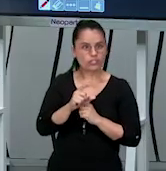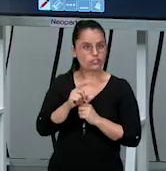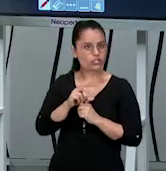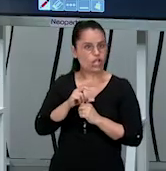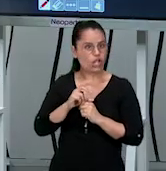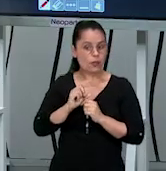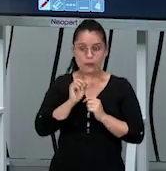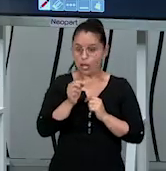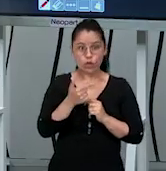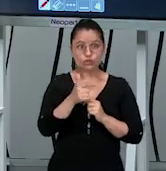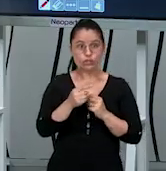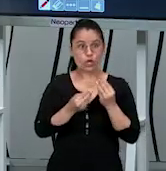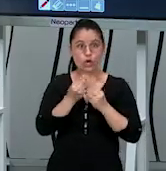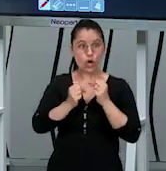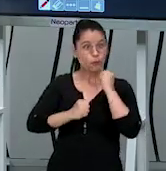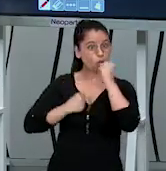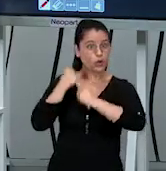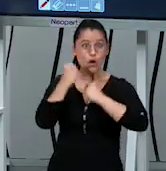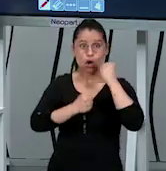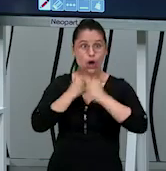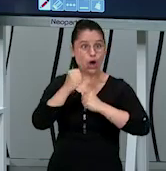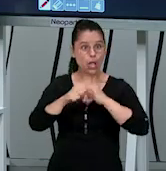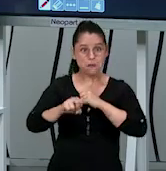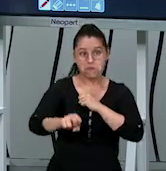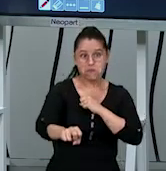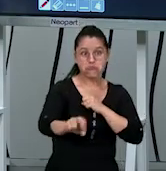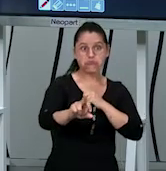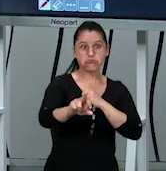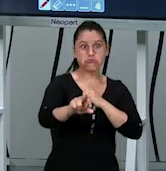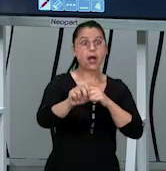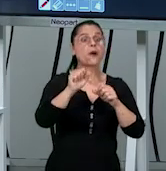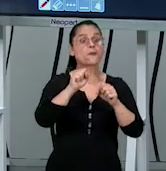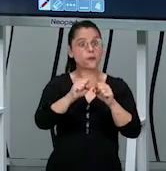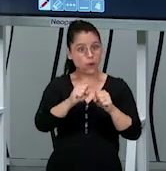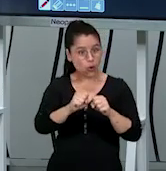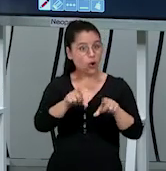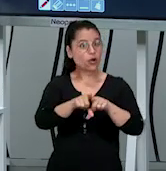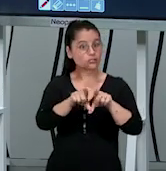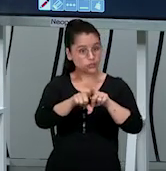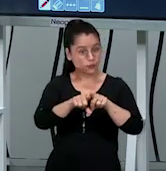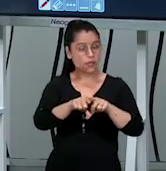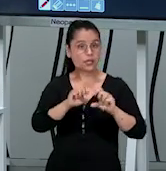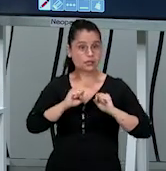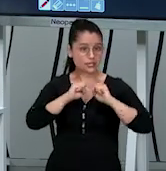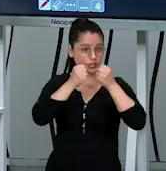longe eu não tenho mais controle corre atrás e tenta pegar ok? a defesa vale tudo.